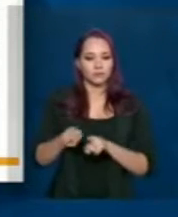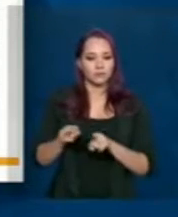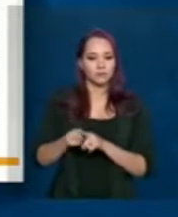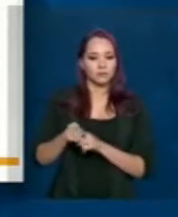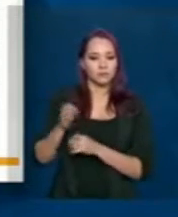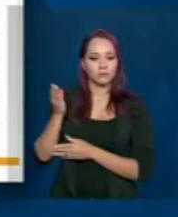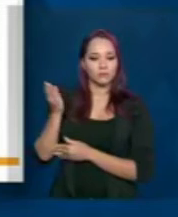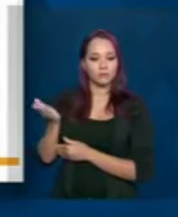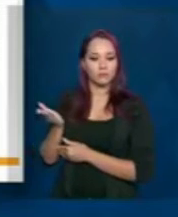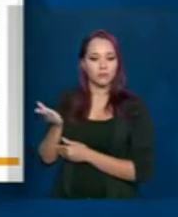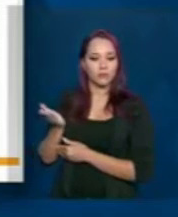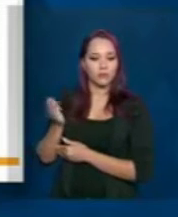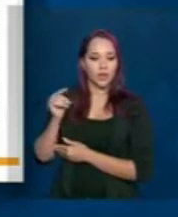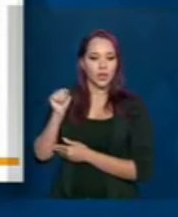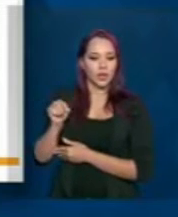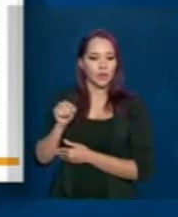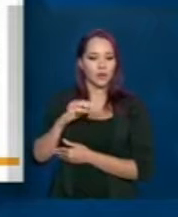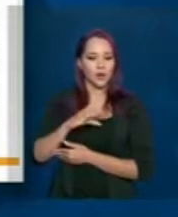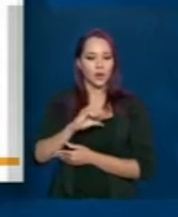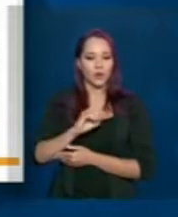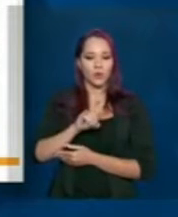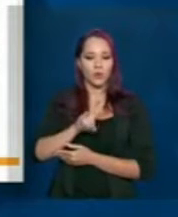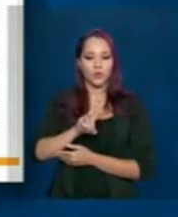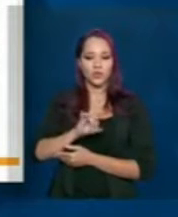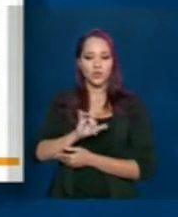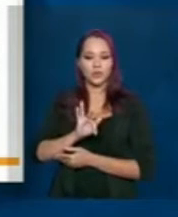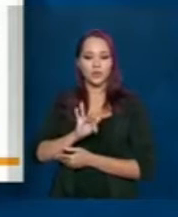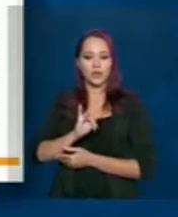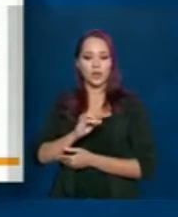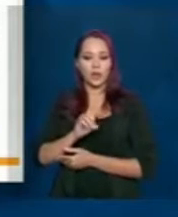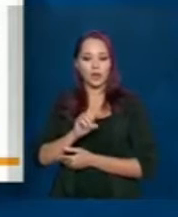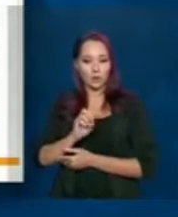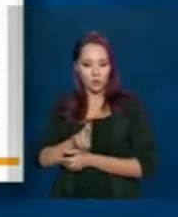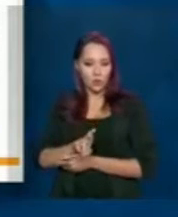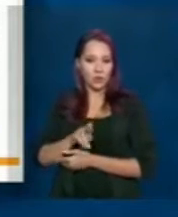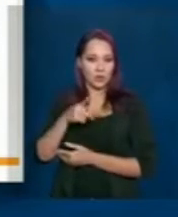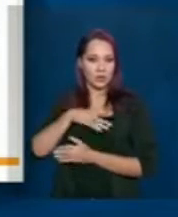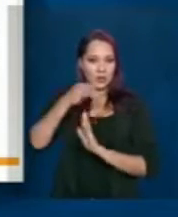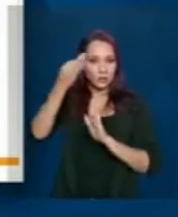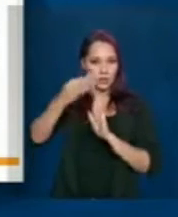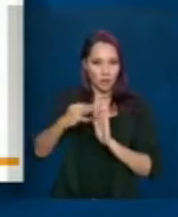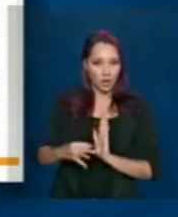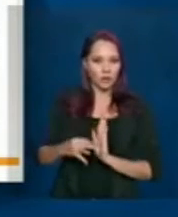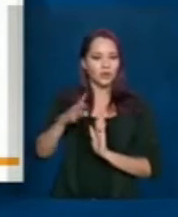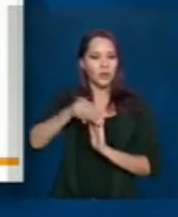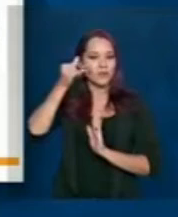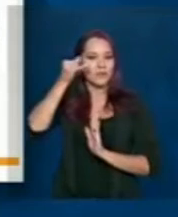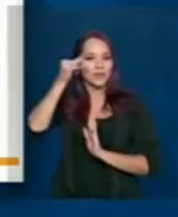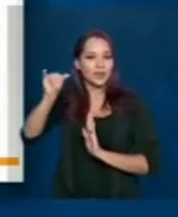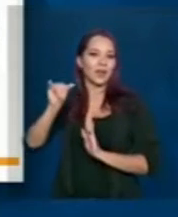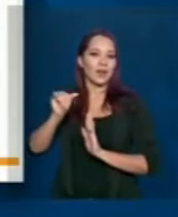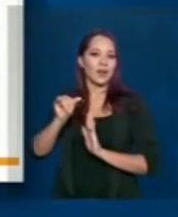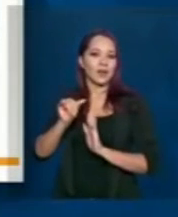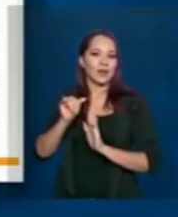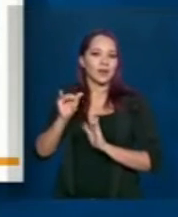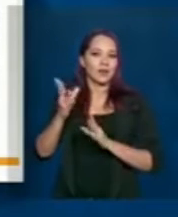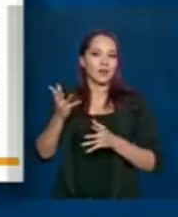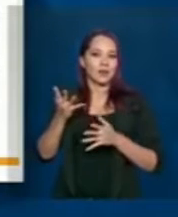nota para codificadores, como eu já disse, para justamente haver uma codificação mais correta, para que justamente não ocorra nenhum tipo de